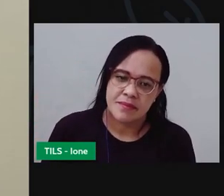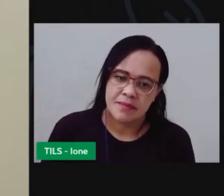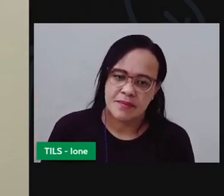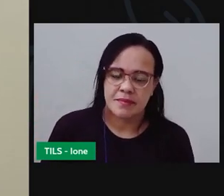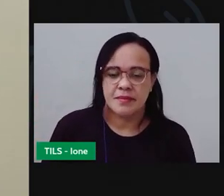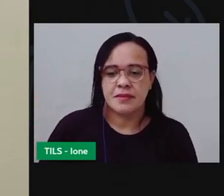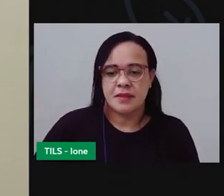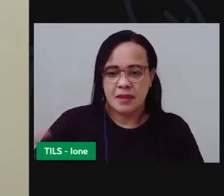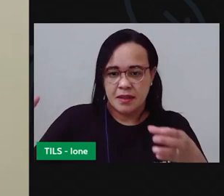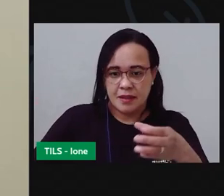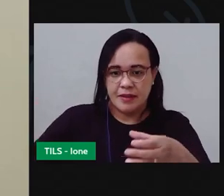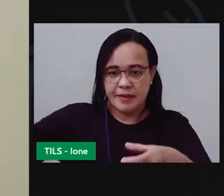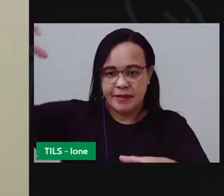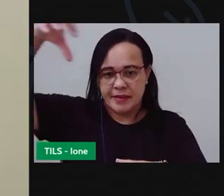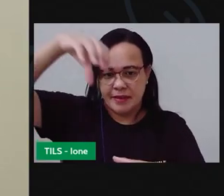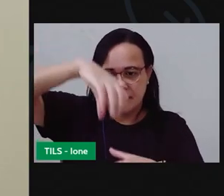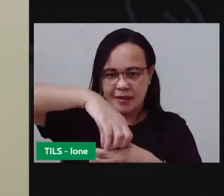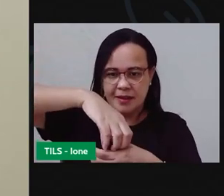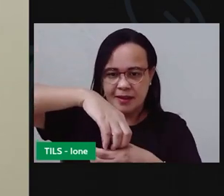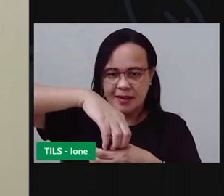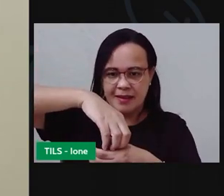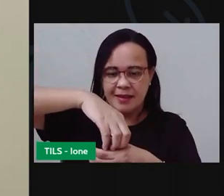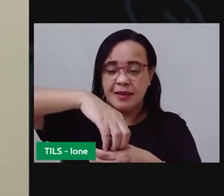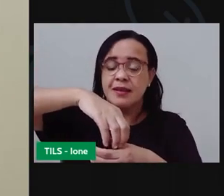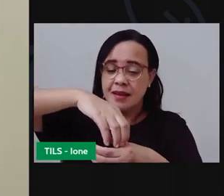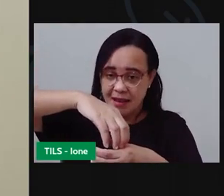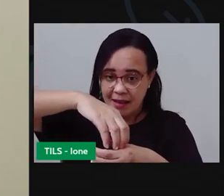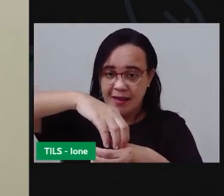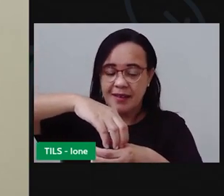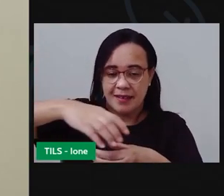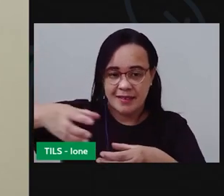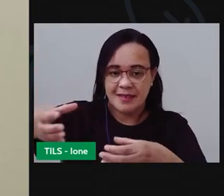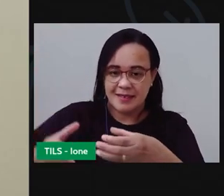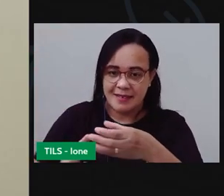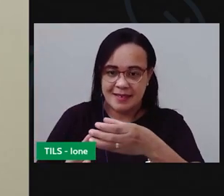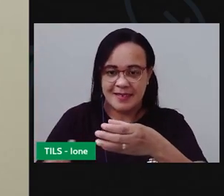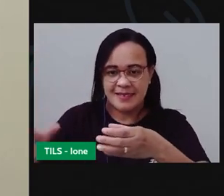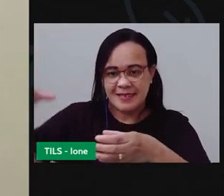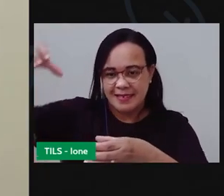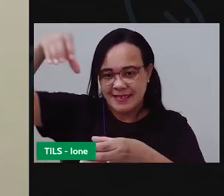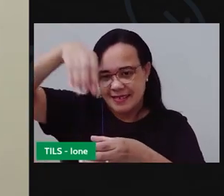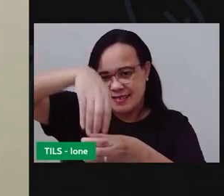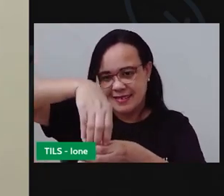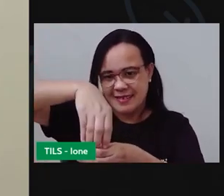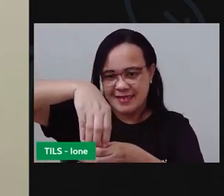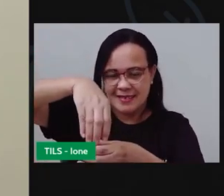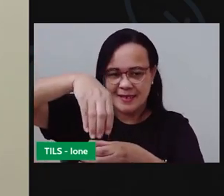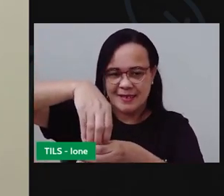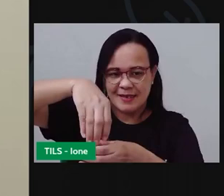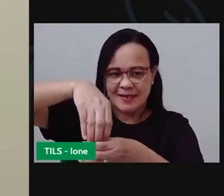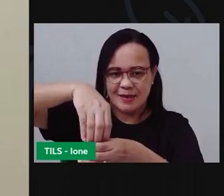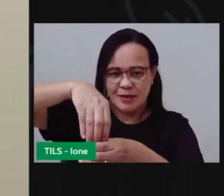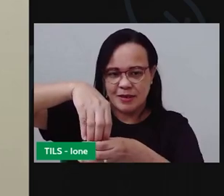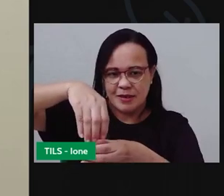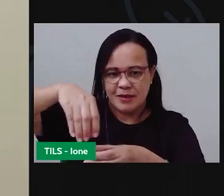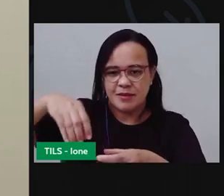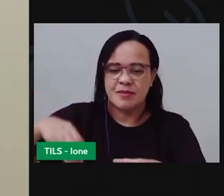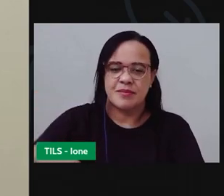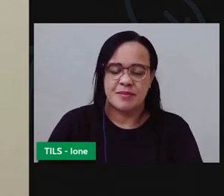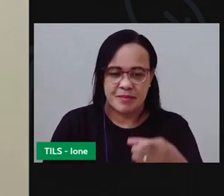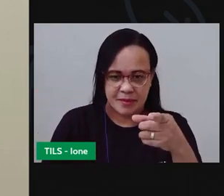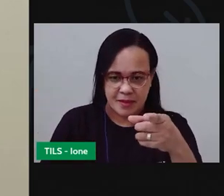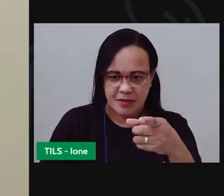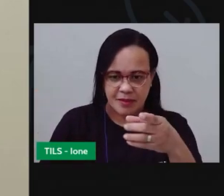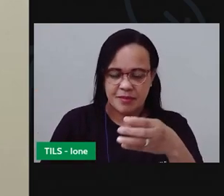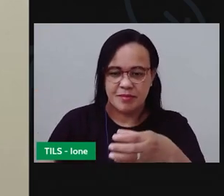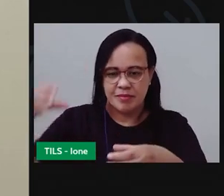encaixar uma parte nessa primeira parte aqui da garrafa pet com